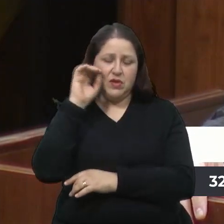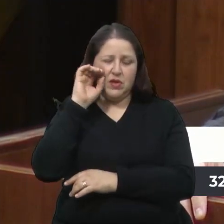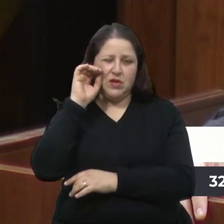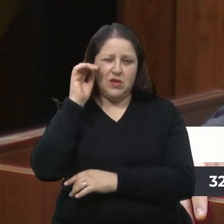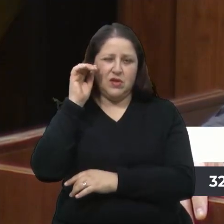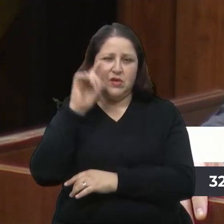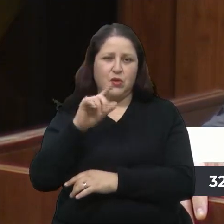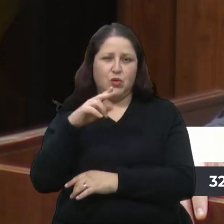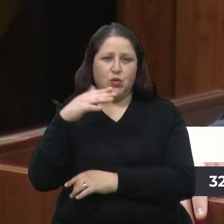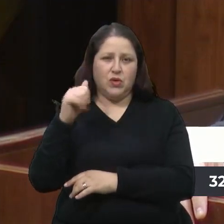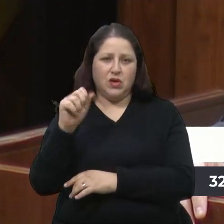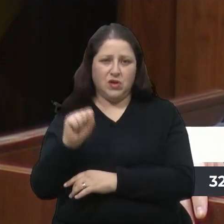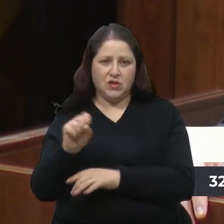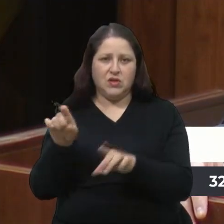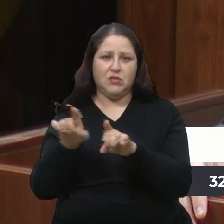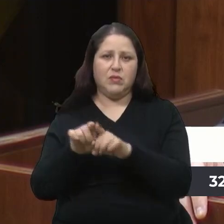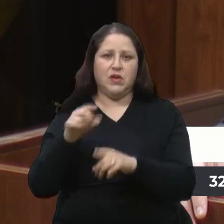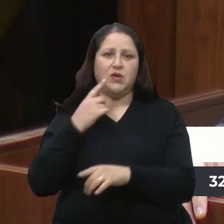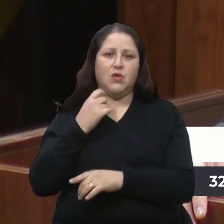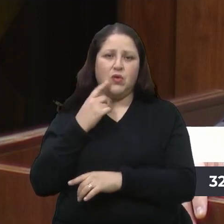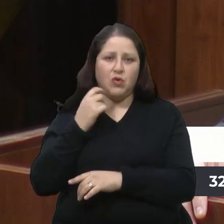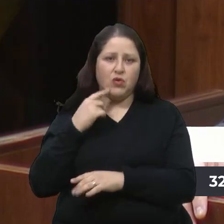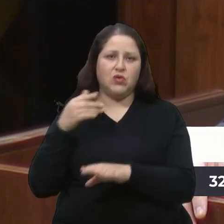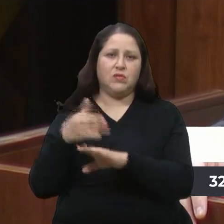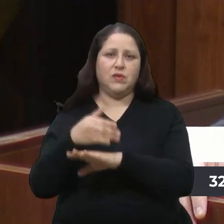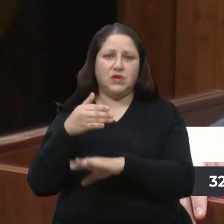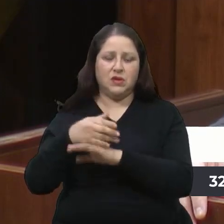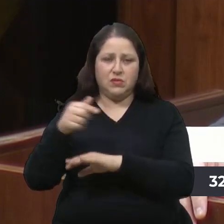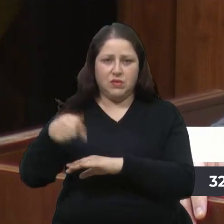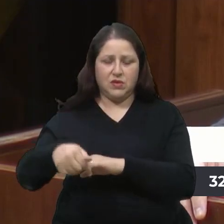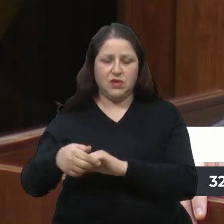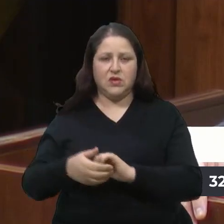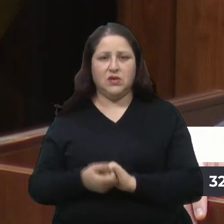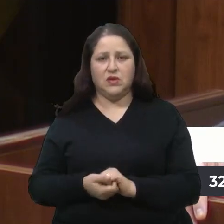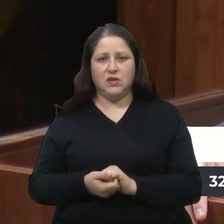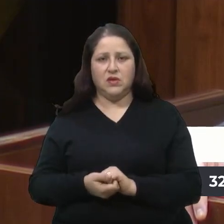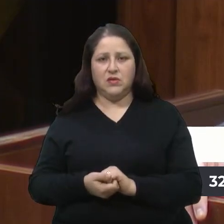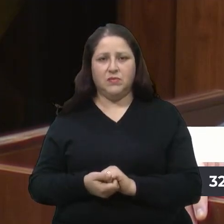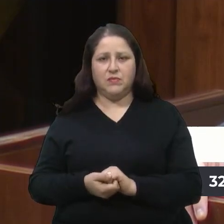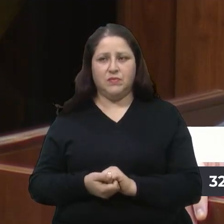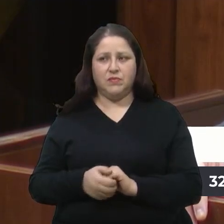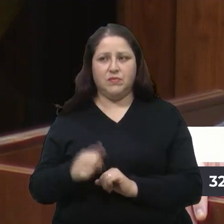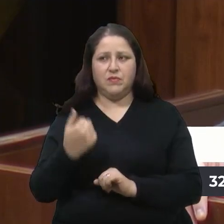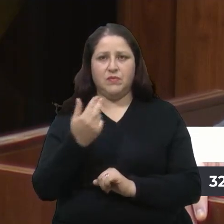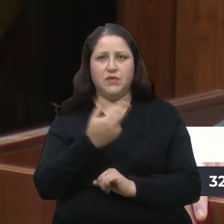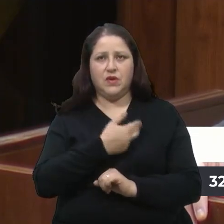Arrose, que estiveram aqui prestigiando o nosso